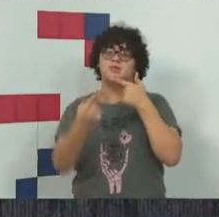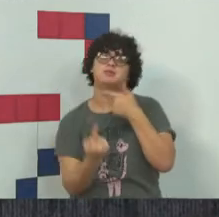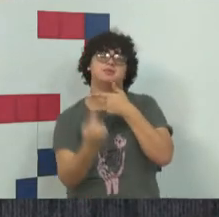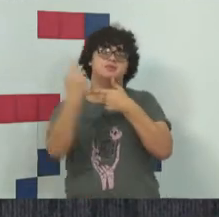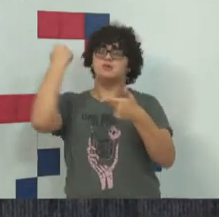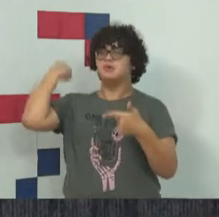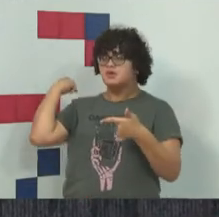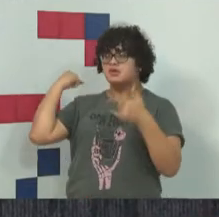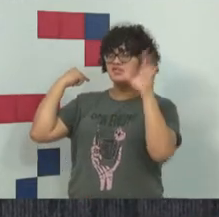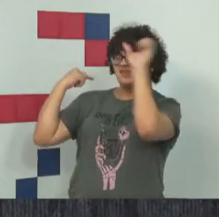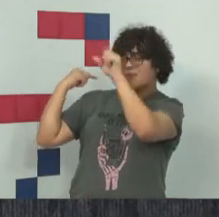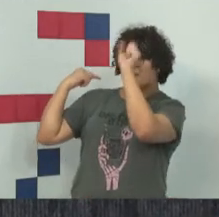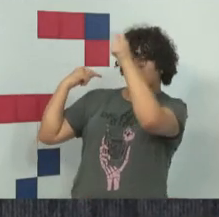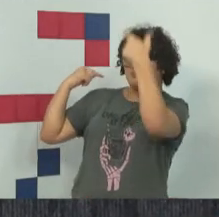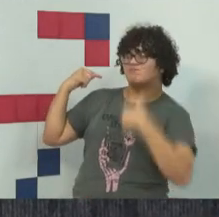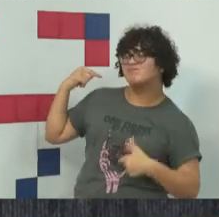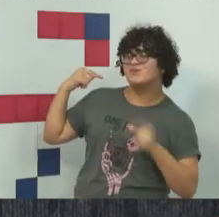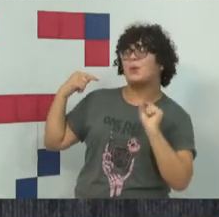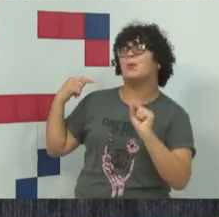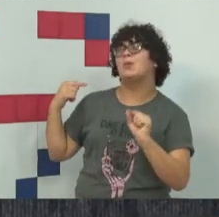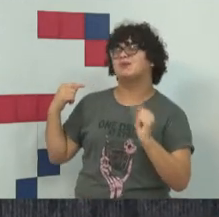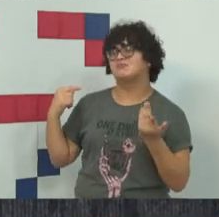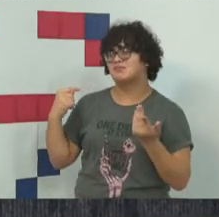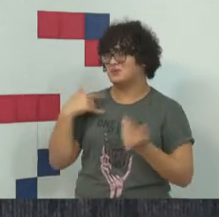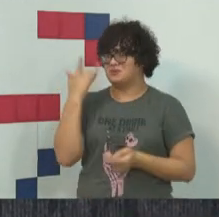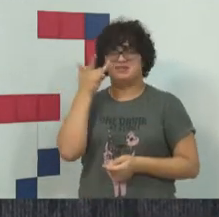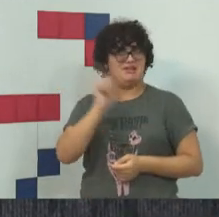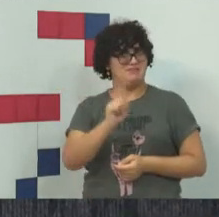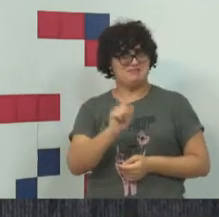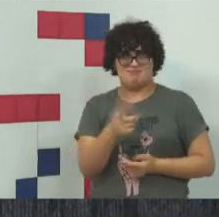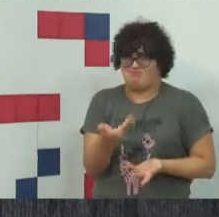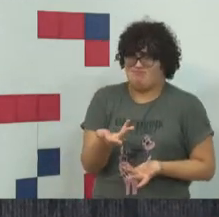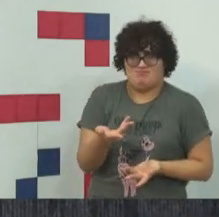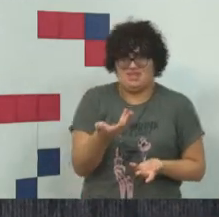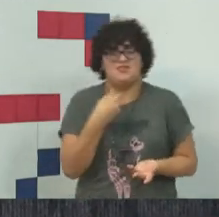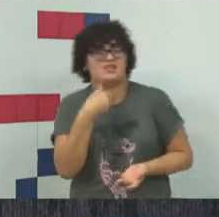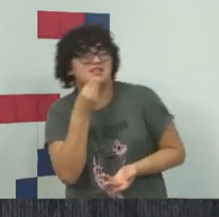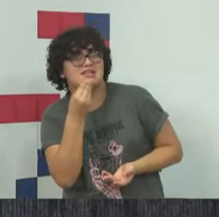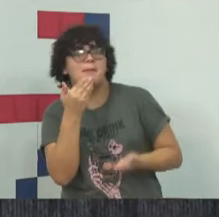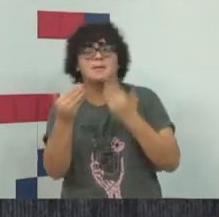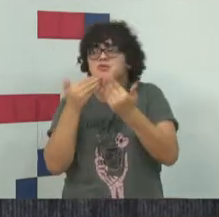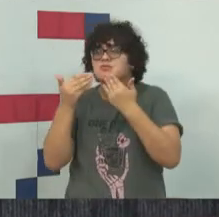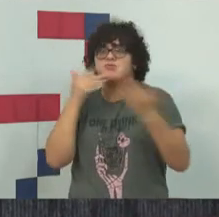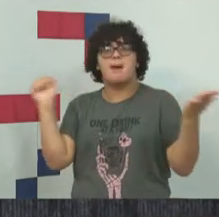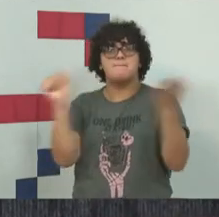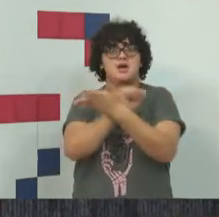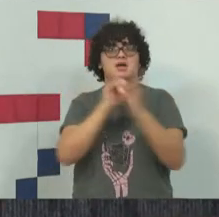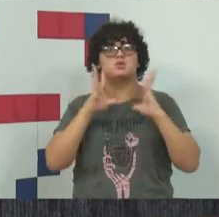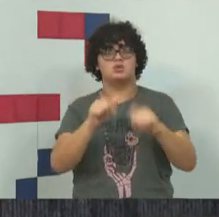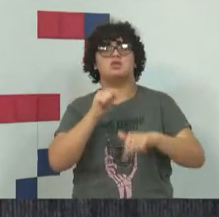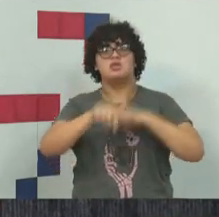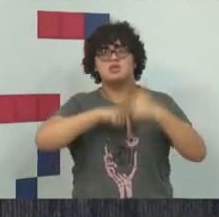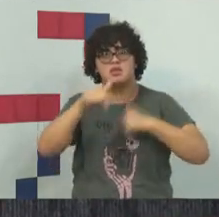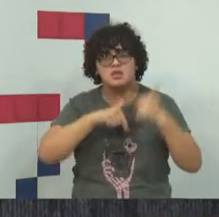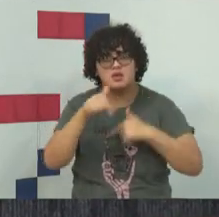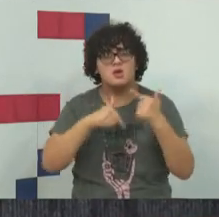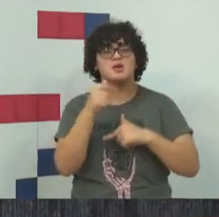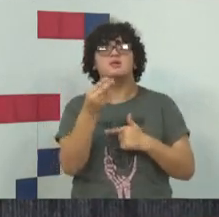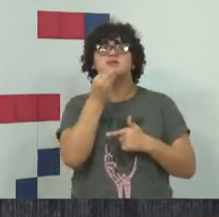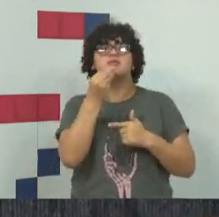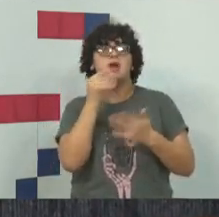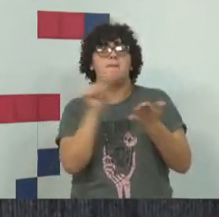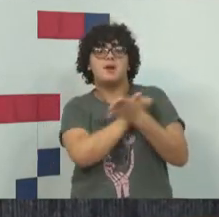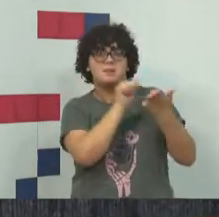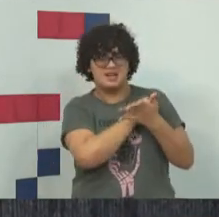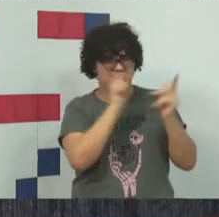tudo que já aprenderam sobre mim, por exemplo? Não sei. Não sei o que eu vou fazer com isso. Vou tentar pedir para todo mundo apagar tudo. Vou tentar trabalhar com lógicas de anonimidade,